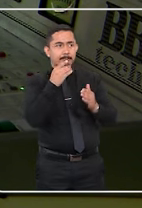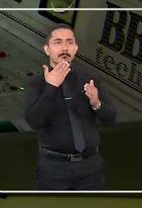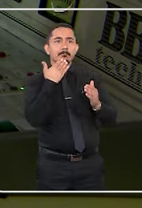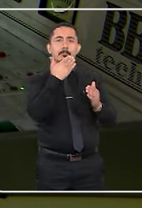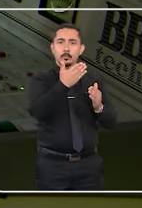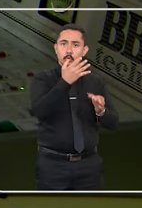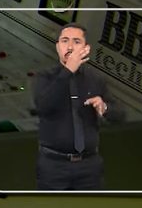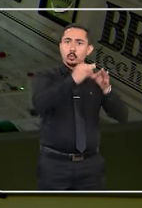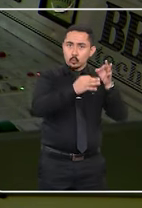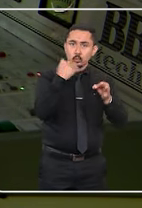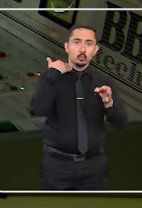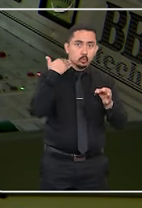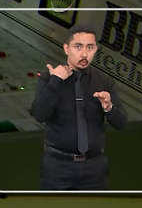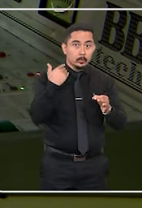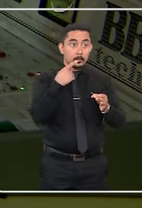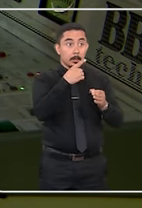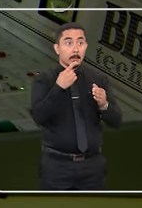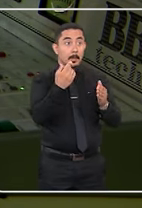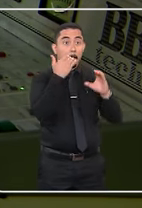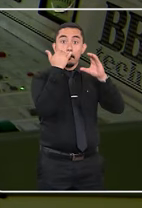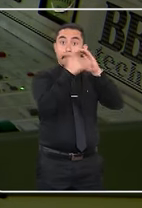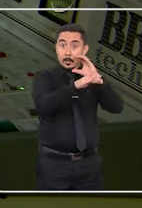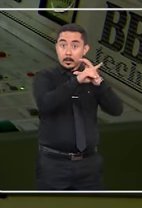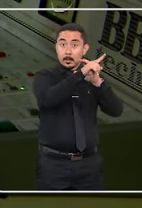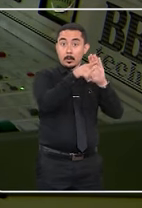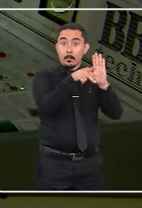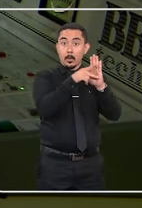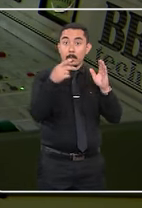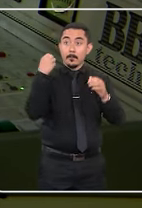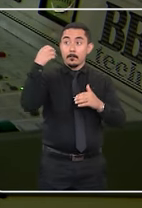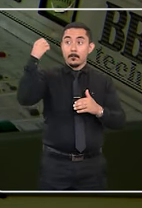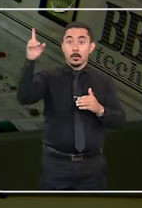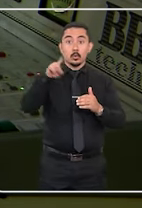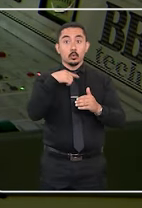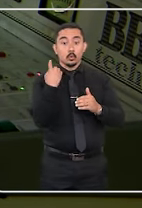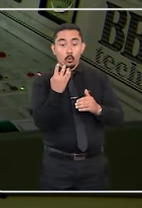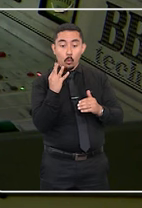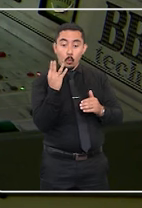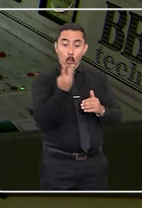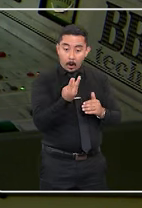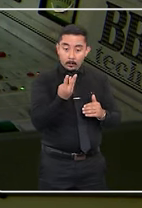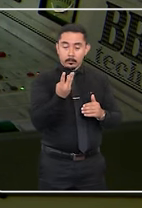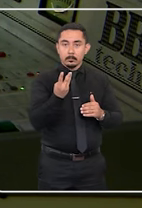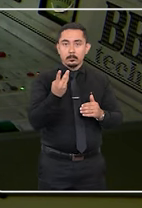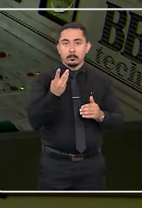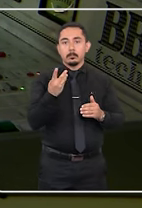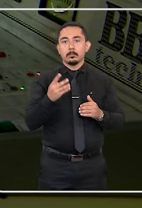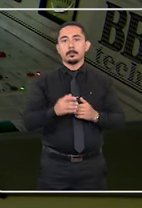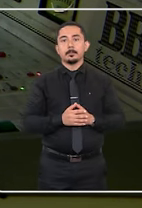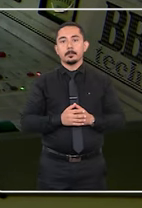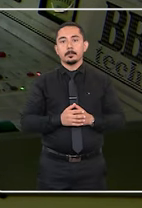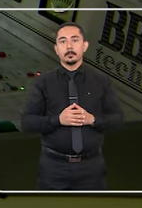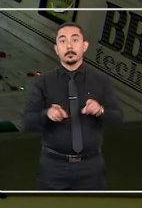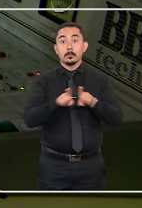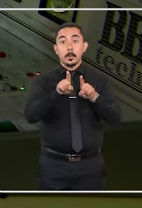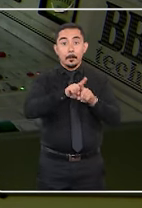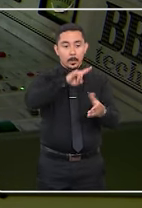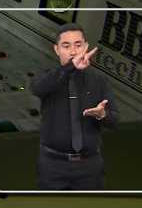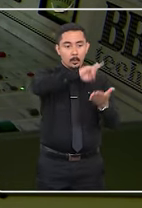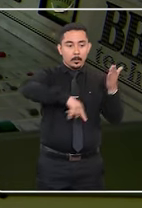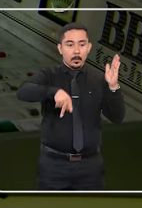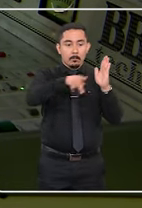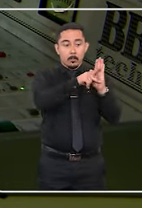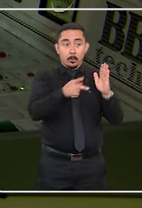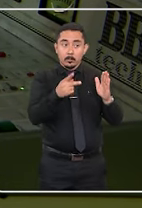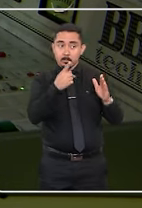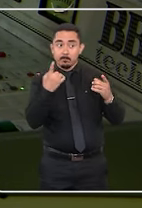na justiça, né, para o juiz, o comprovante da viagem, que foi nós quatro juntos. Eu